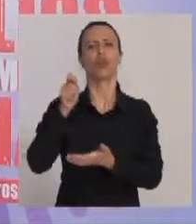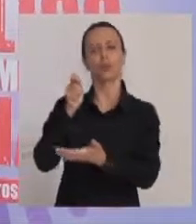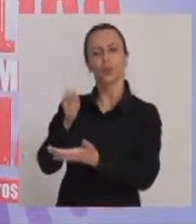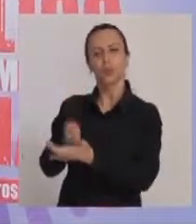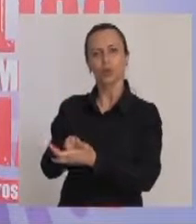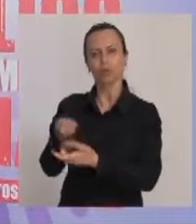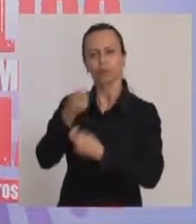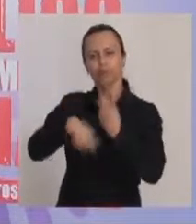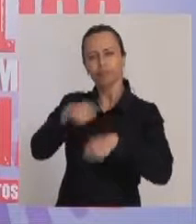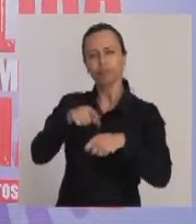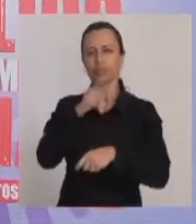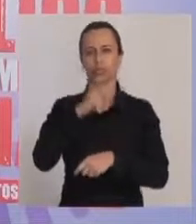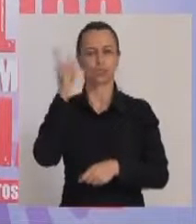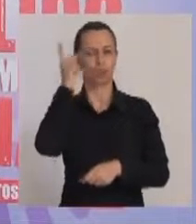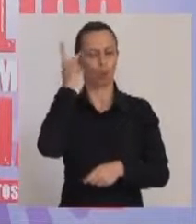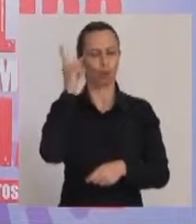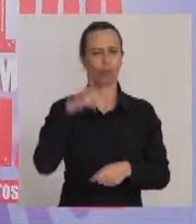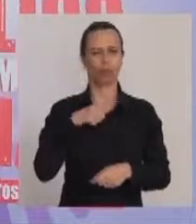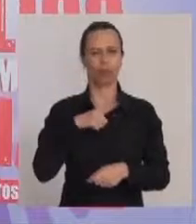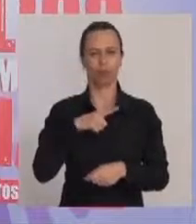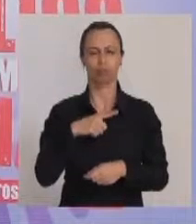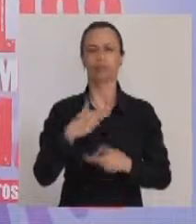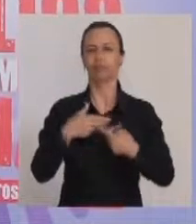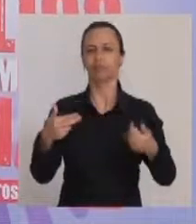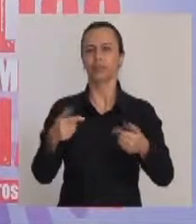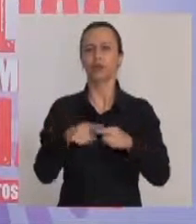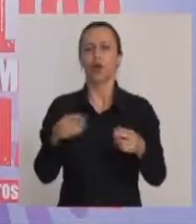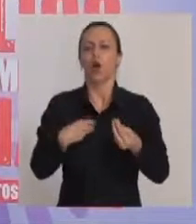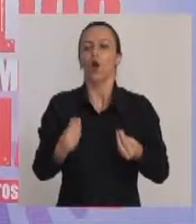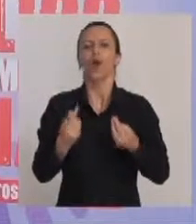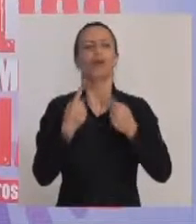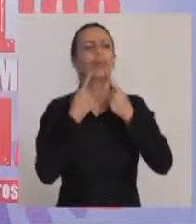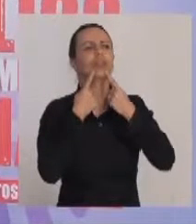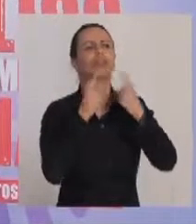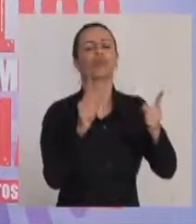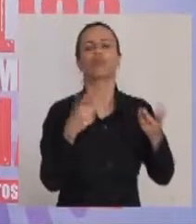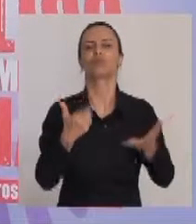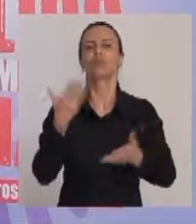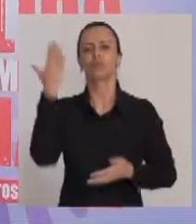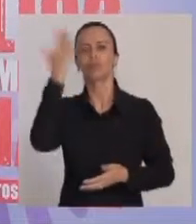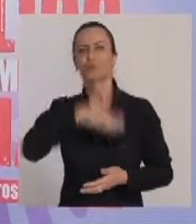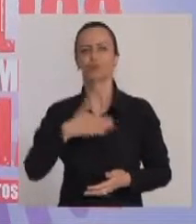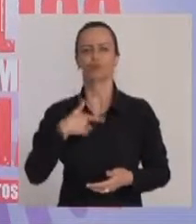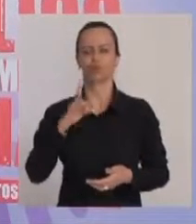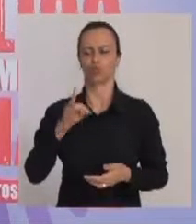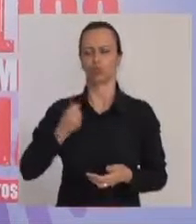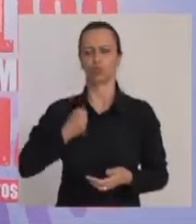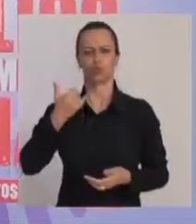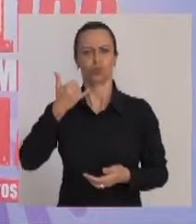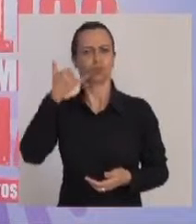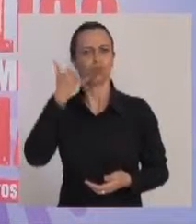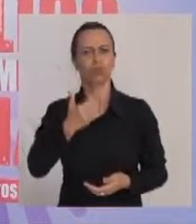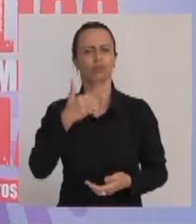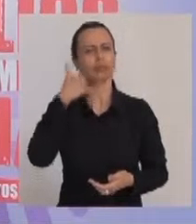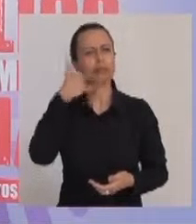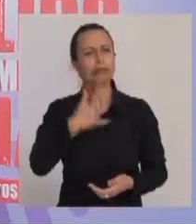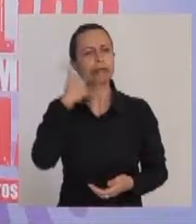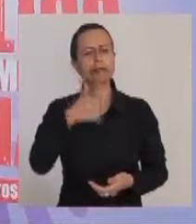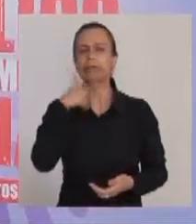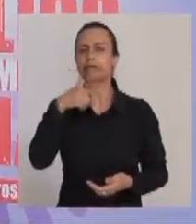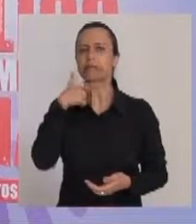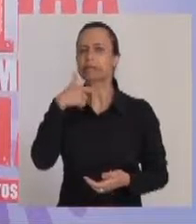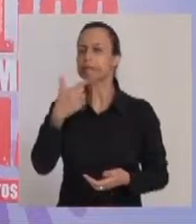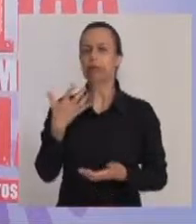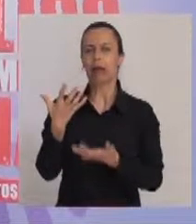por alguns que já estão lá em São Paulo mas não tem como você denunciar às vezes só tem um número de